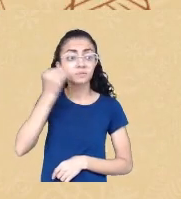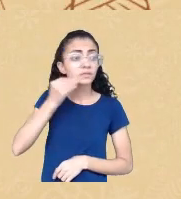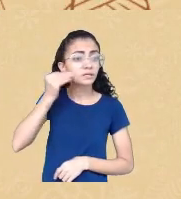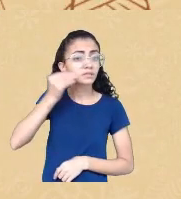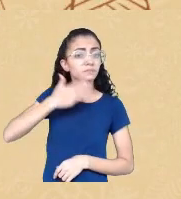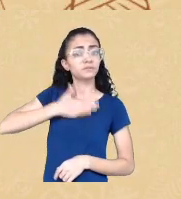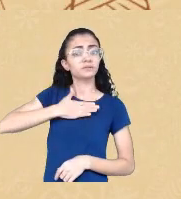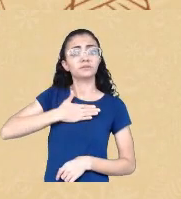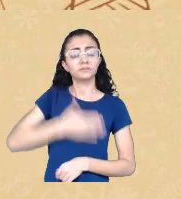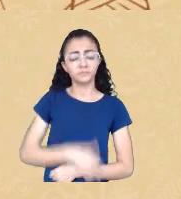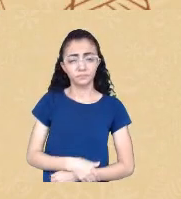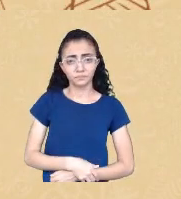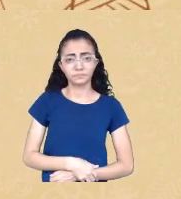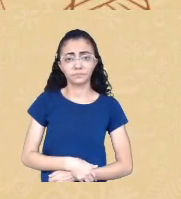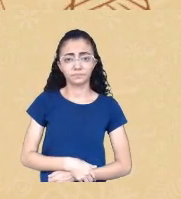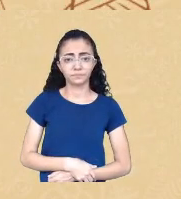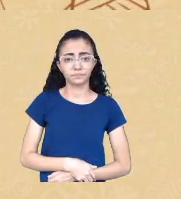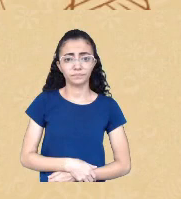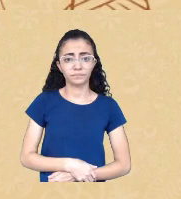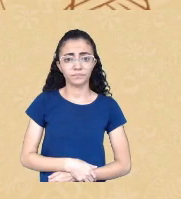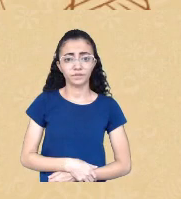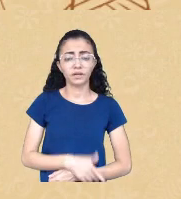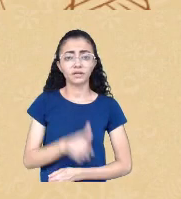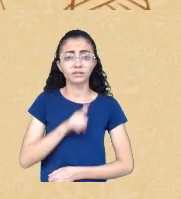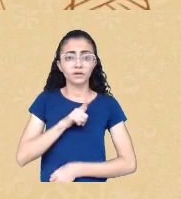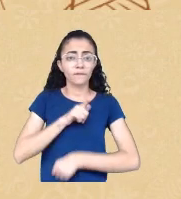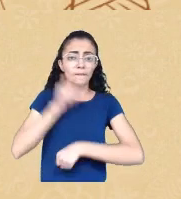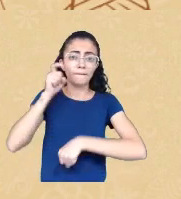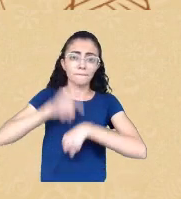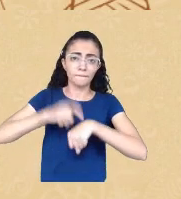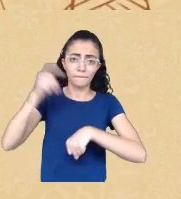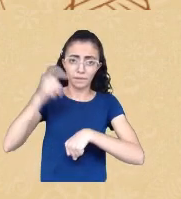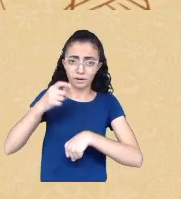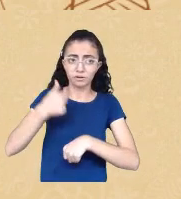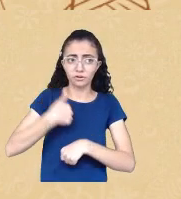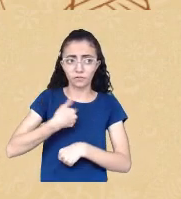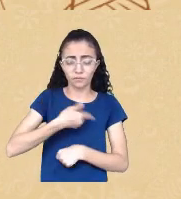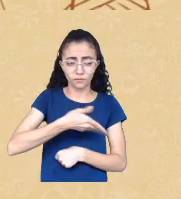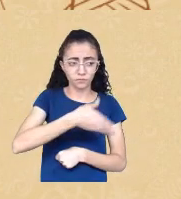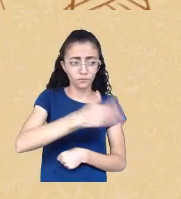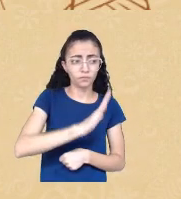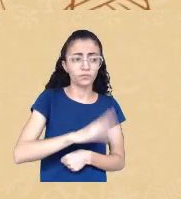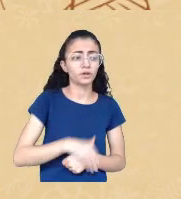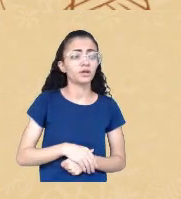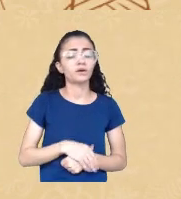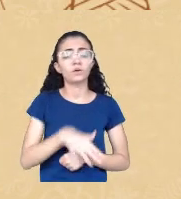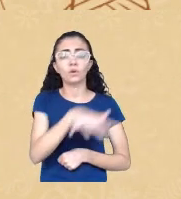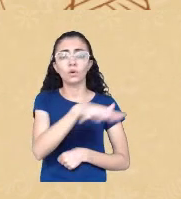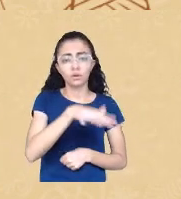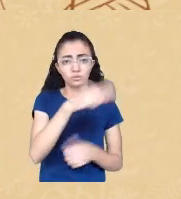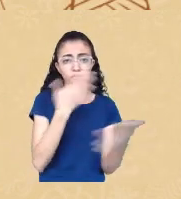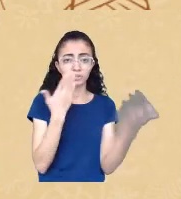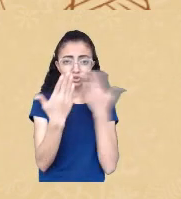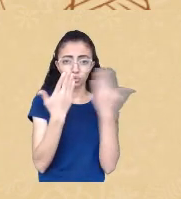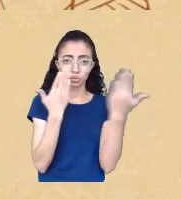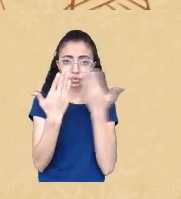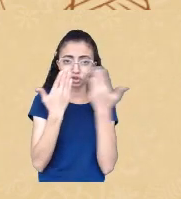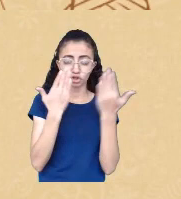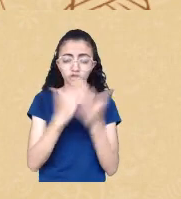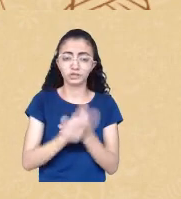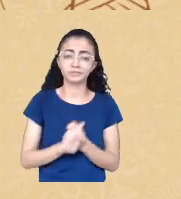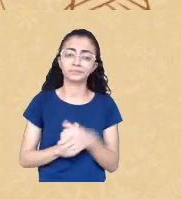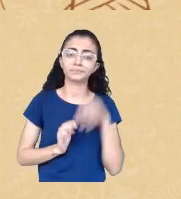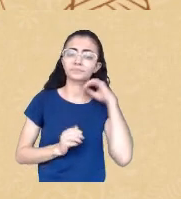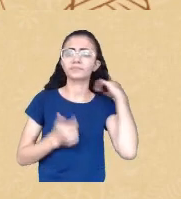eu ouvi um momento que eu fui utilizar de um serviço de psicologia e contando lá a situação